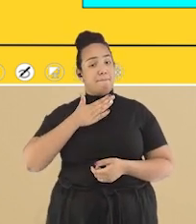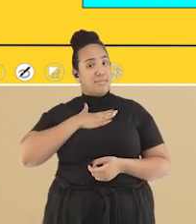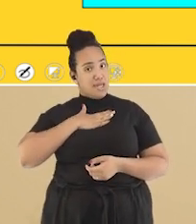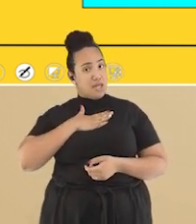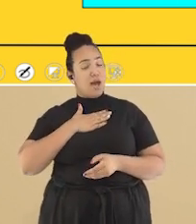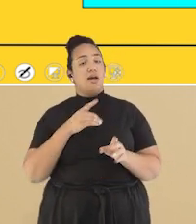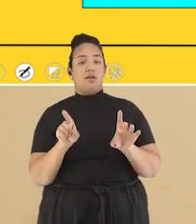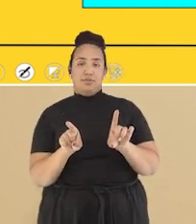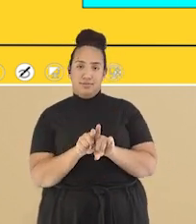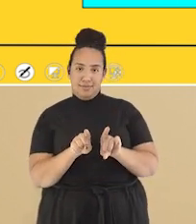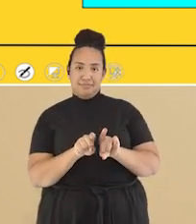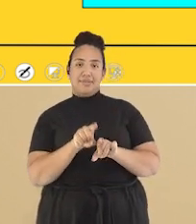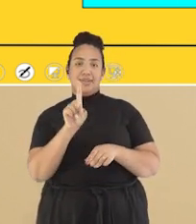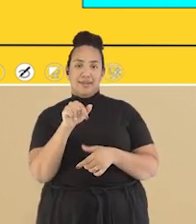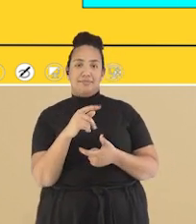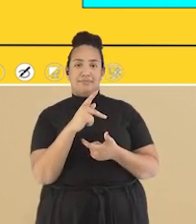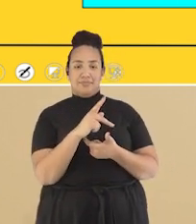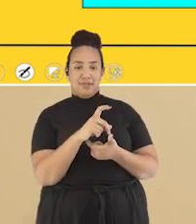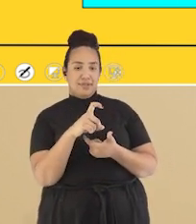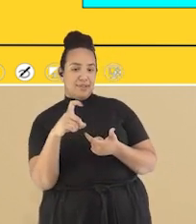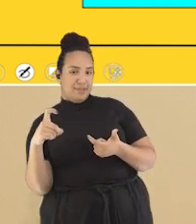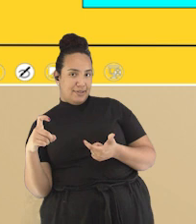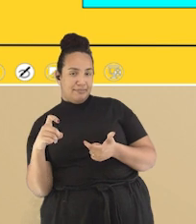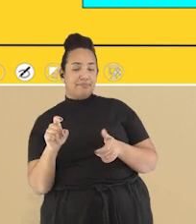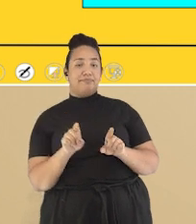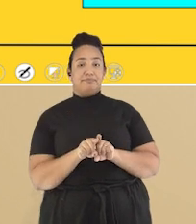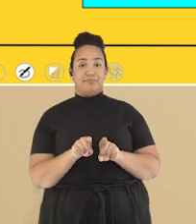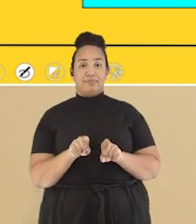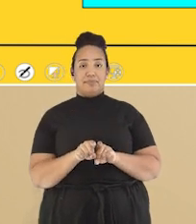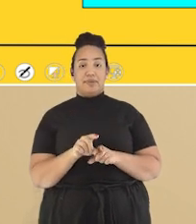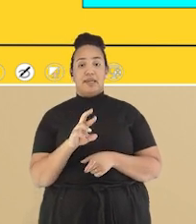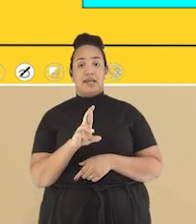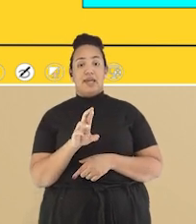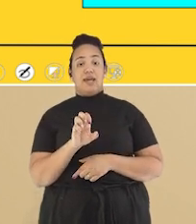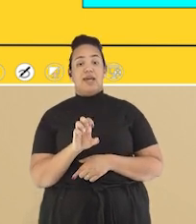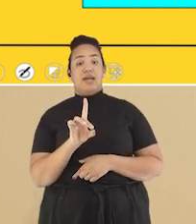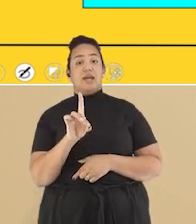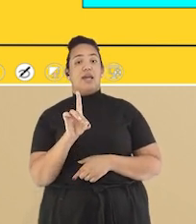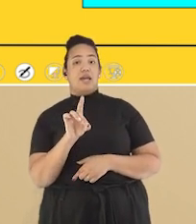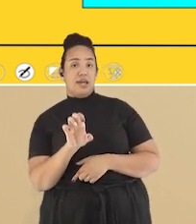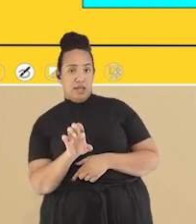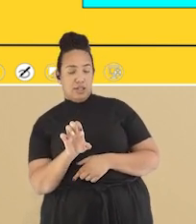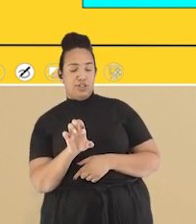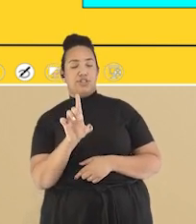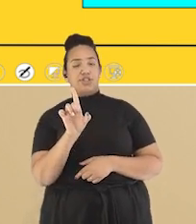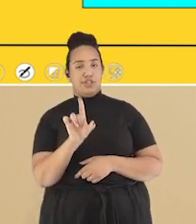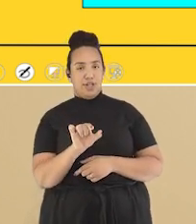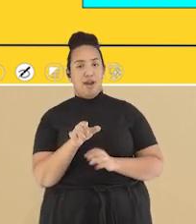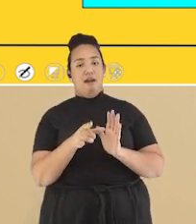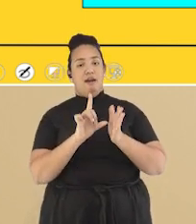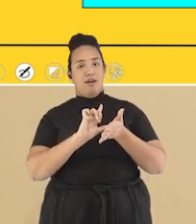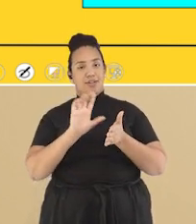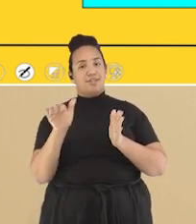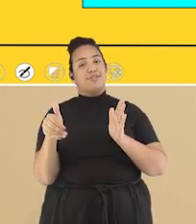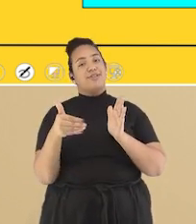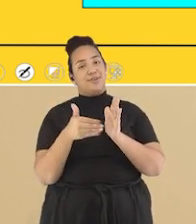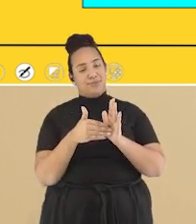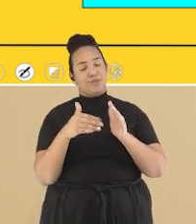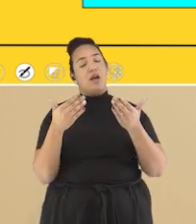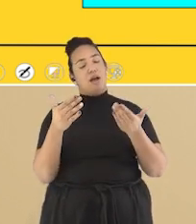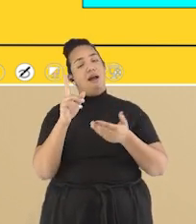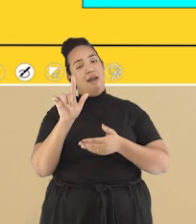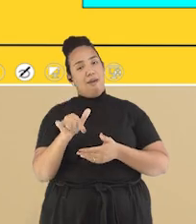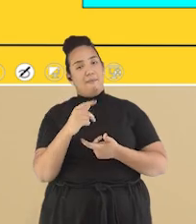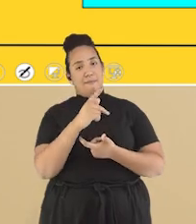paroxítona E rede também A sílaba tônica está na penúltima sílaba Então são palavras